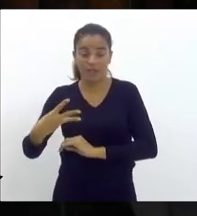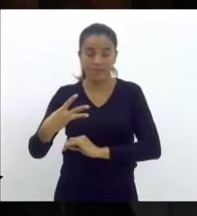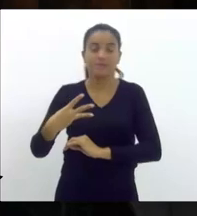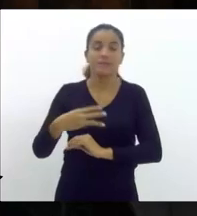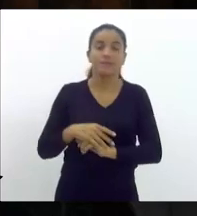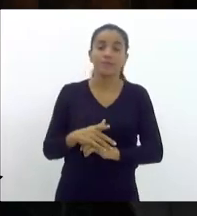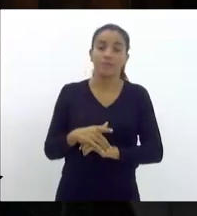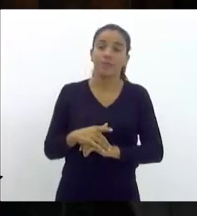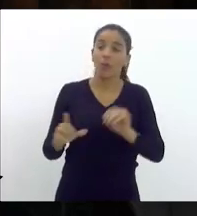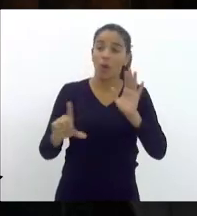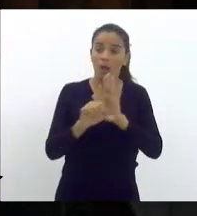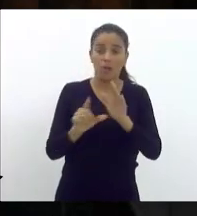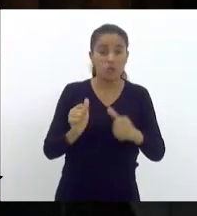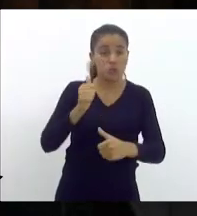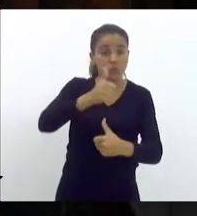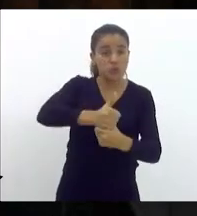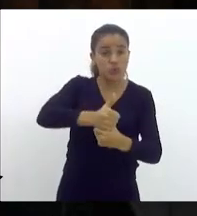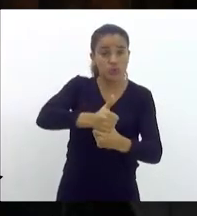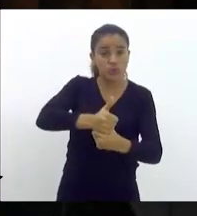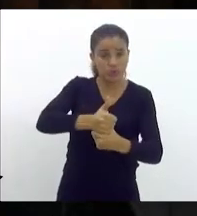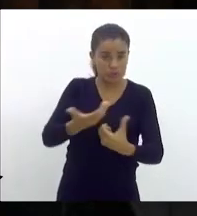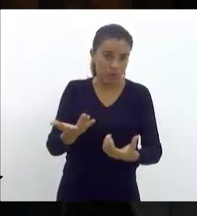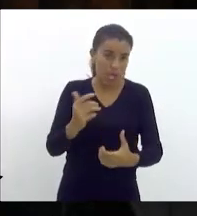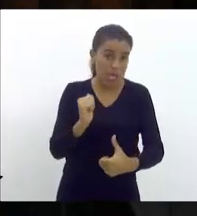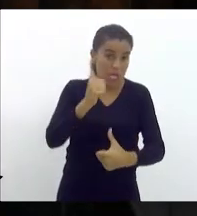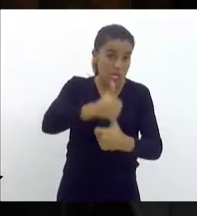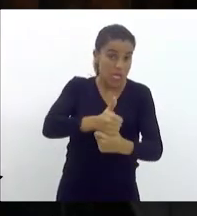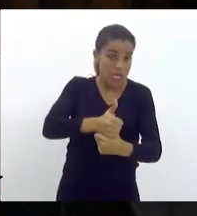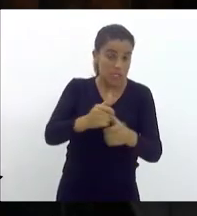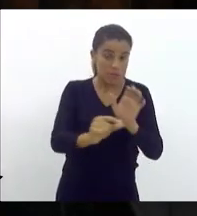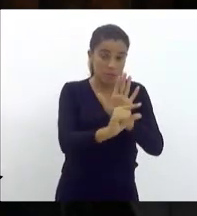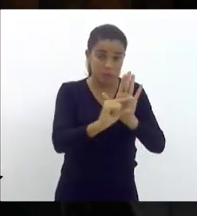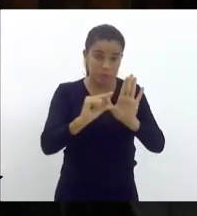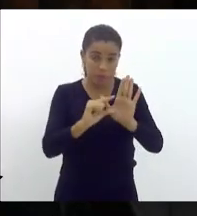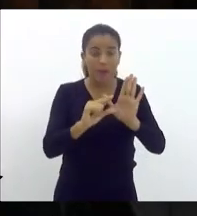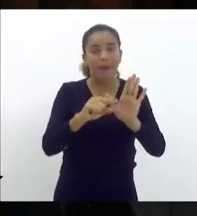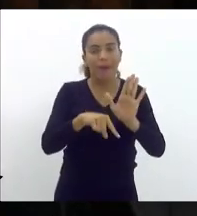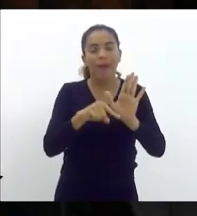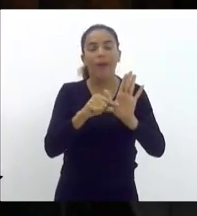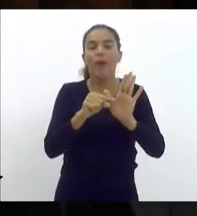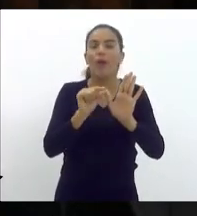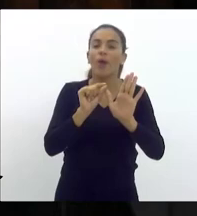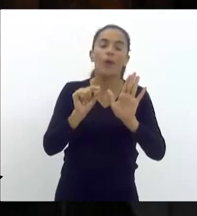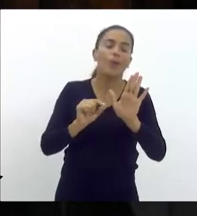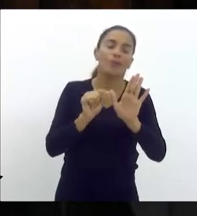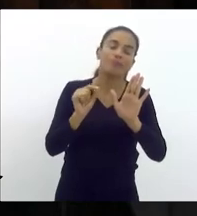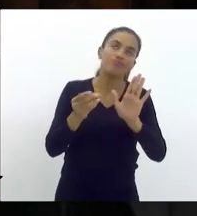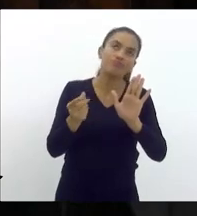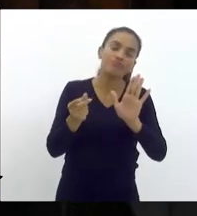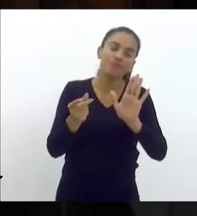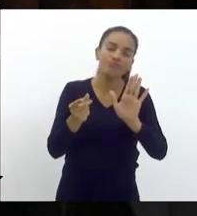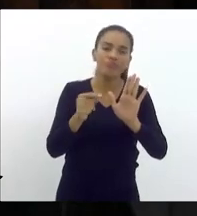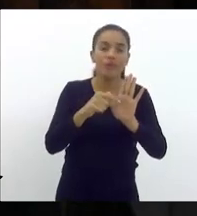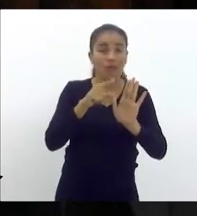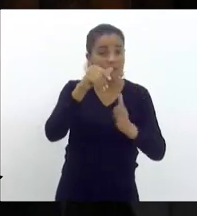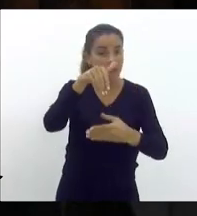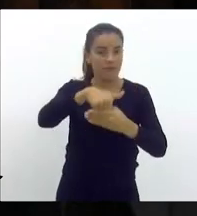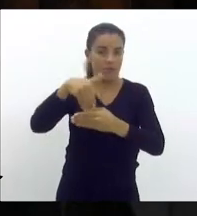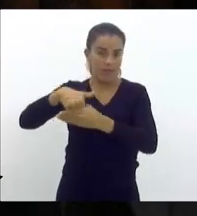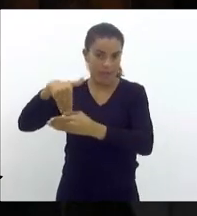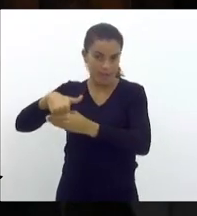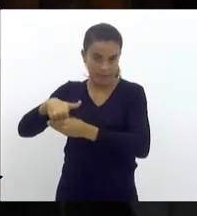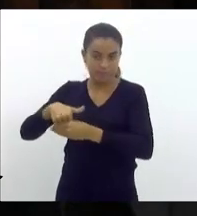Ontem, gerou um substitutivo. Esse substitutivo é que será votado.